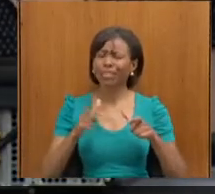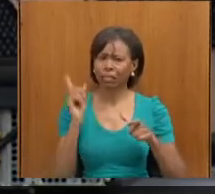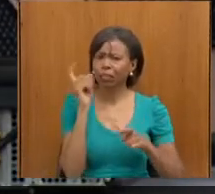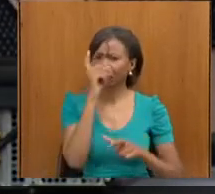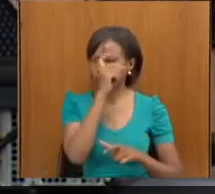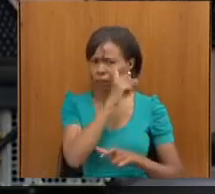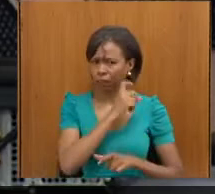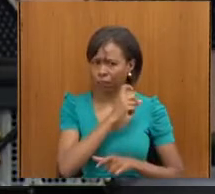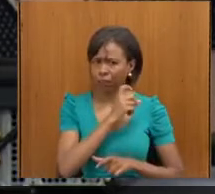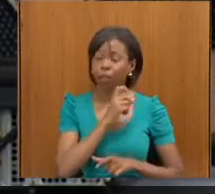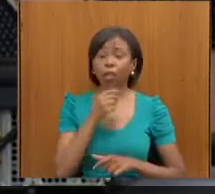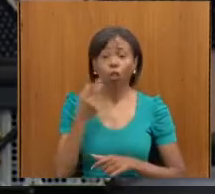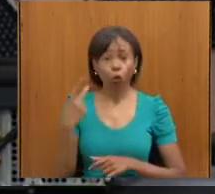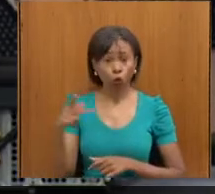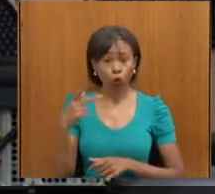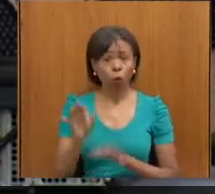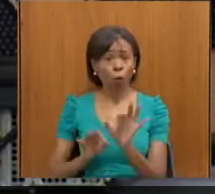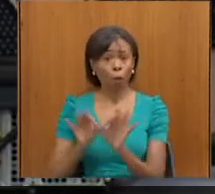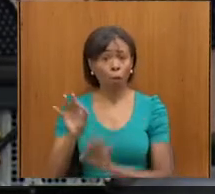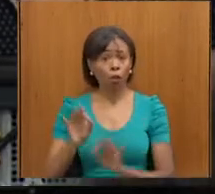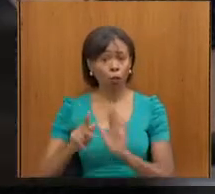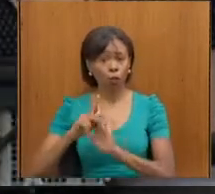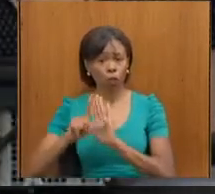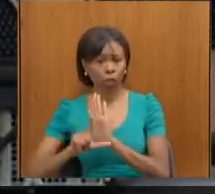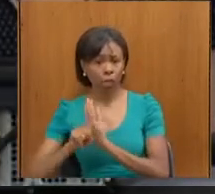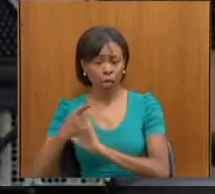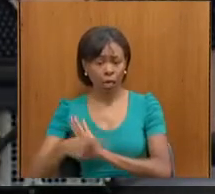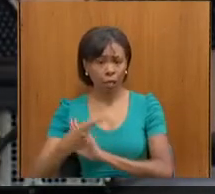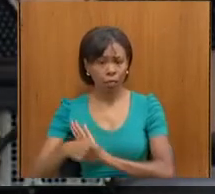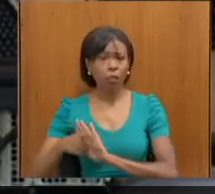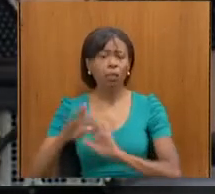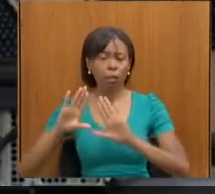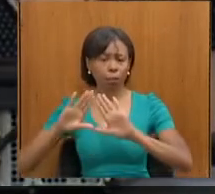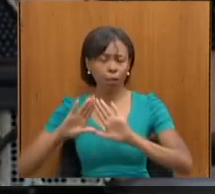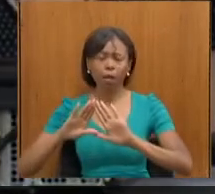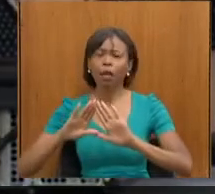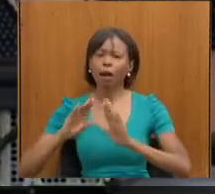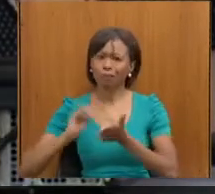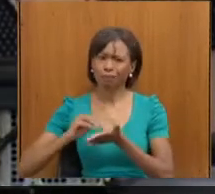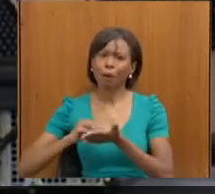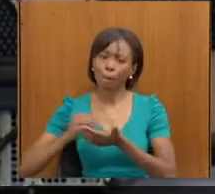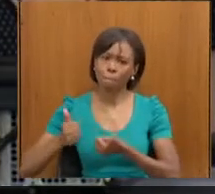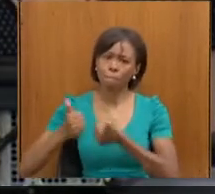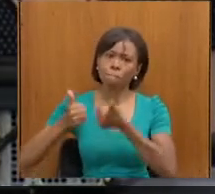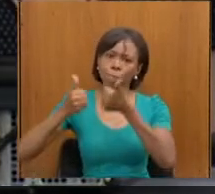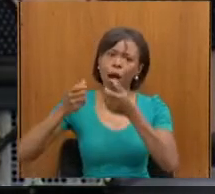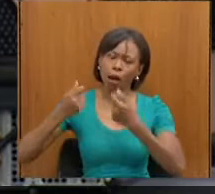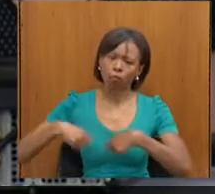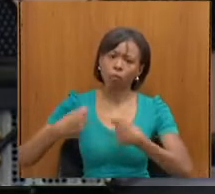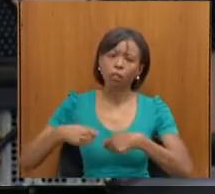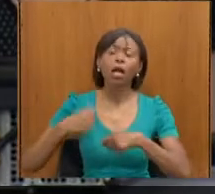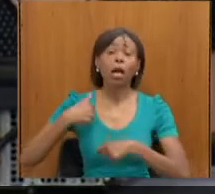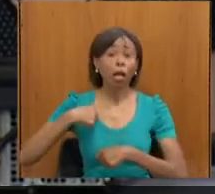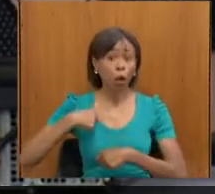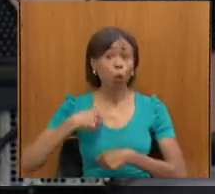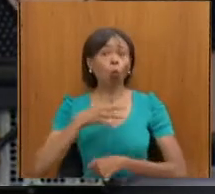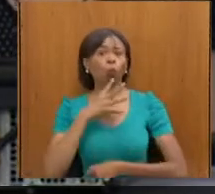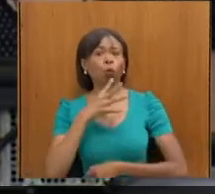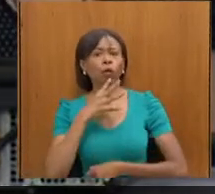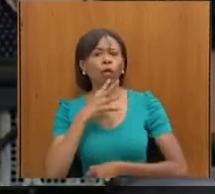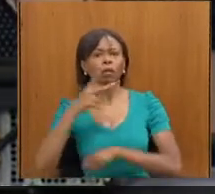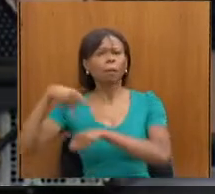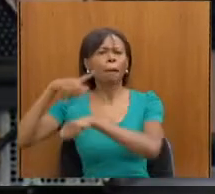que vocês estão fazendo, eu acho que tem muito a melhorar, porque eu, como atleta, conheço alguns países e a questão de